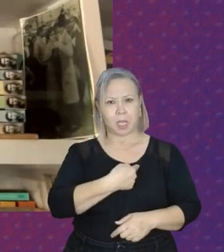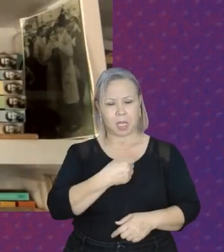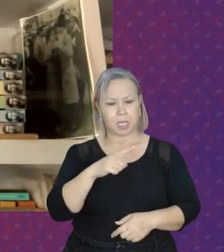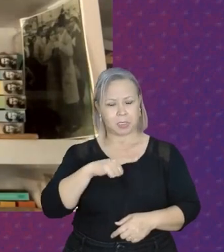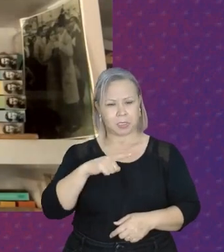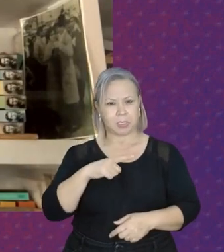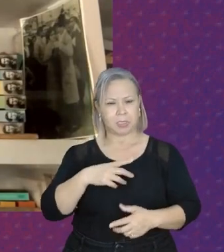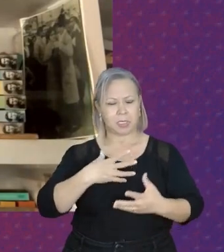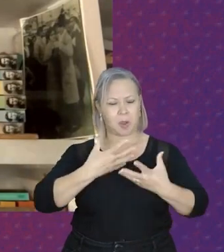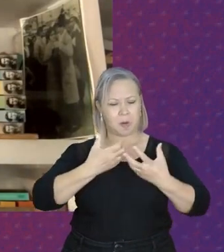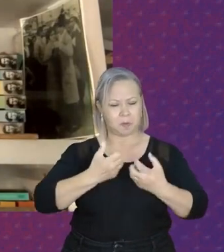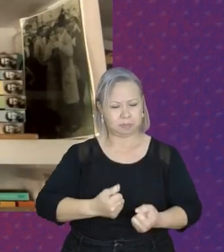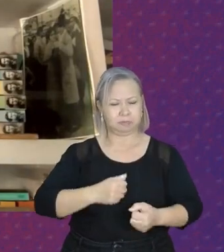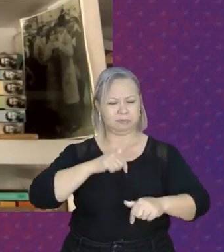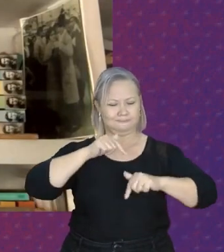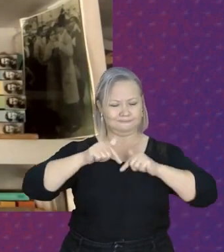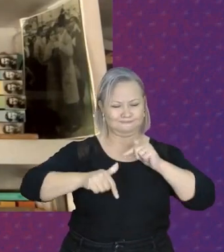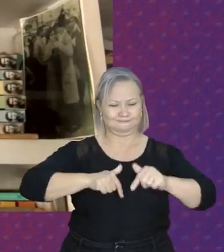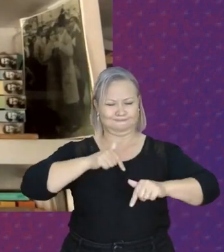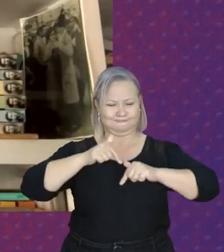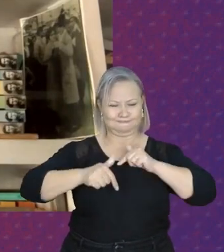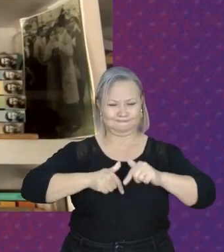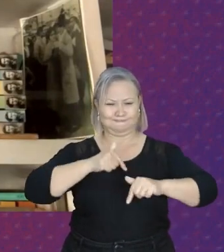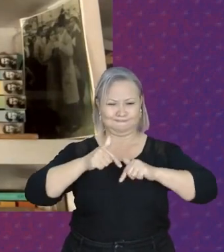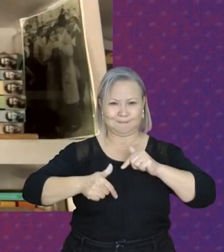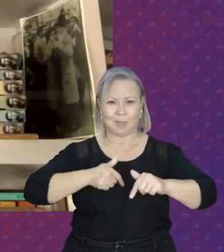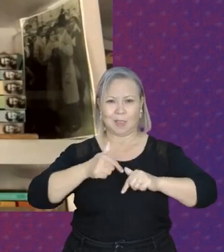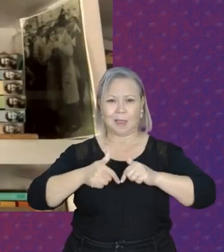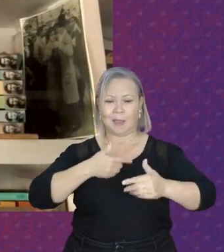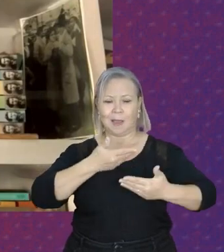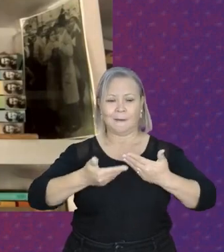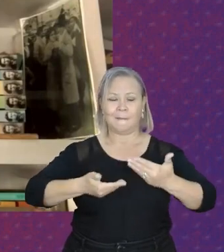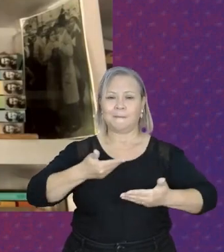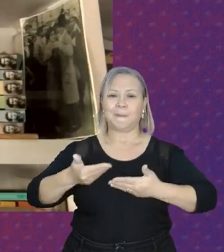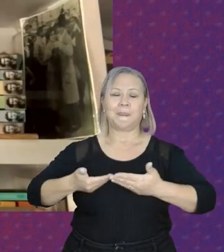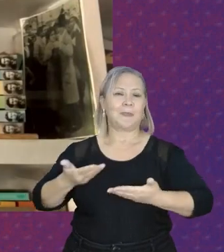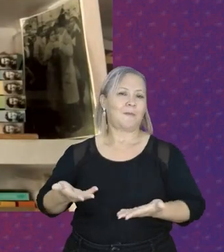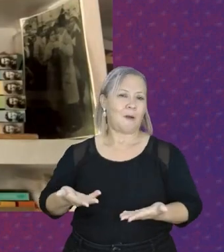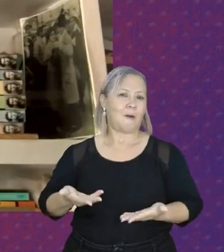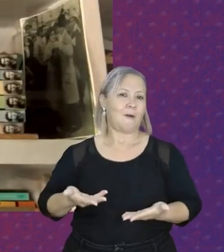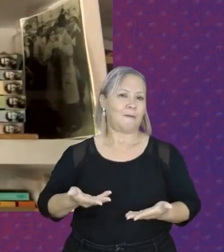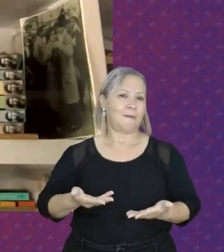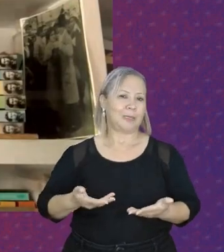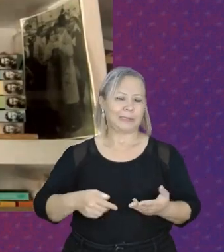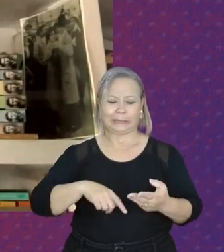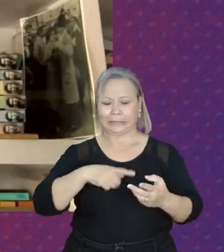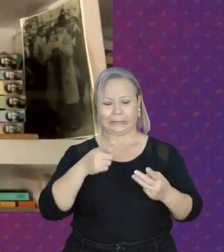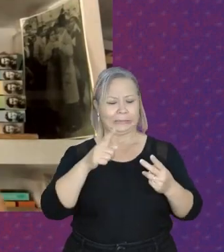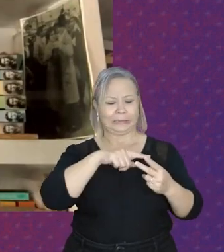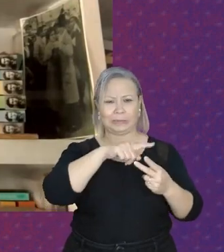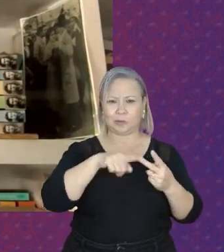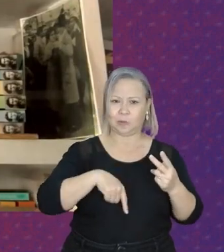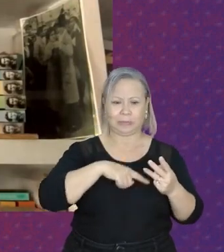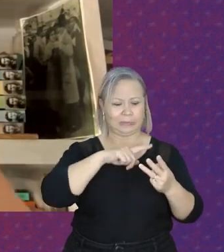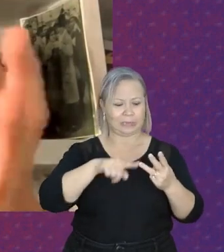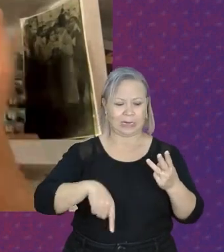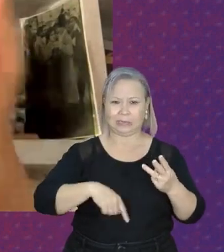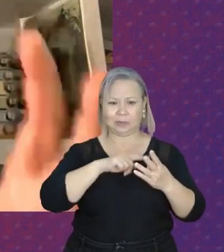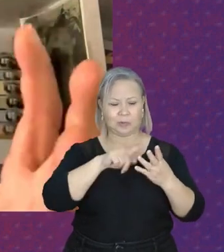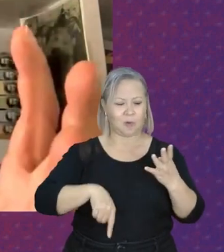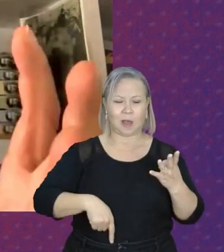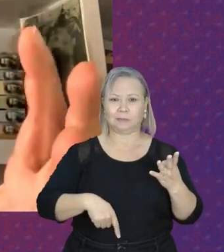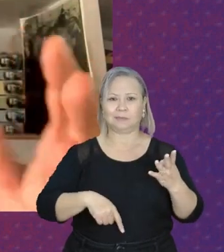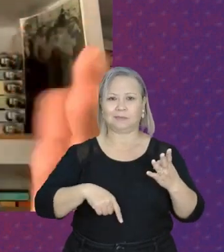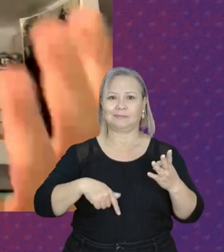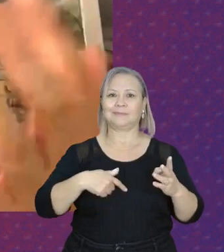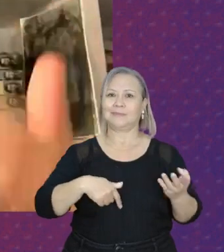sobrecarga de trabalho que envolve dupla, tripla, e às vezes quadrupla jornada de